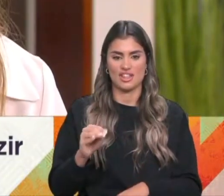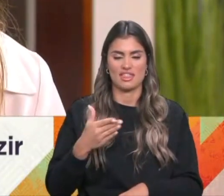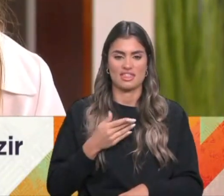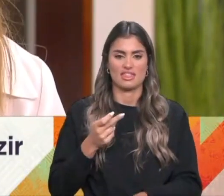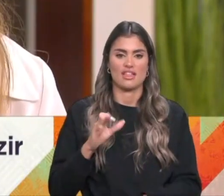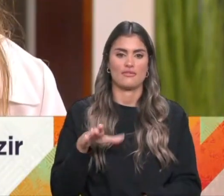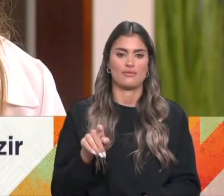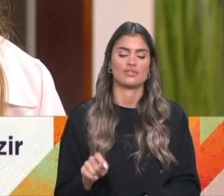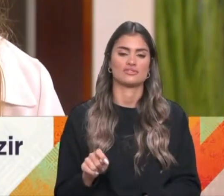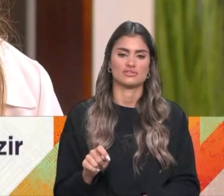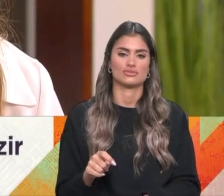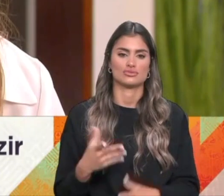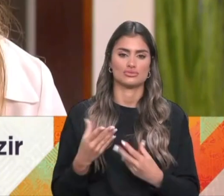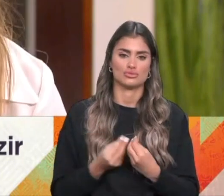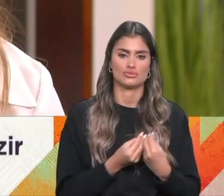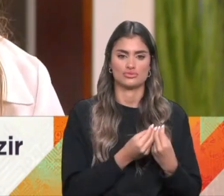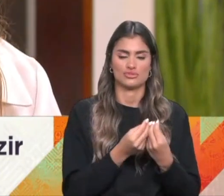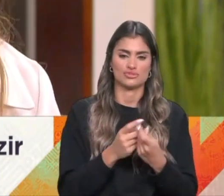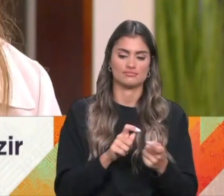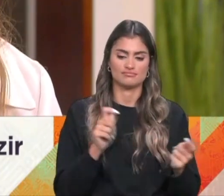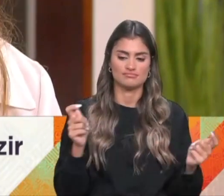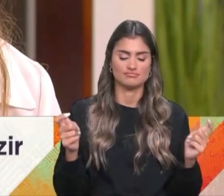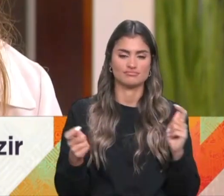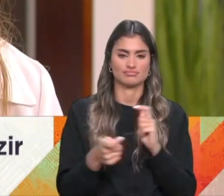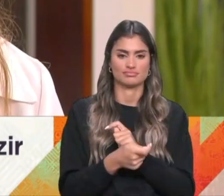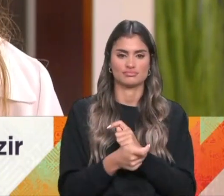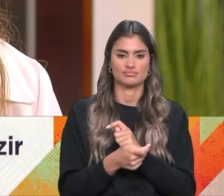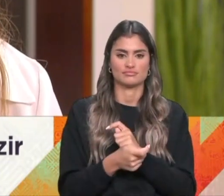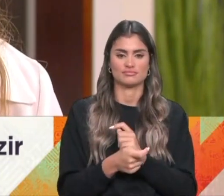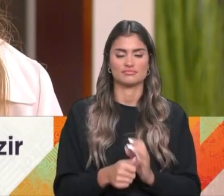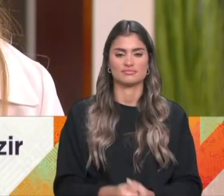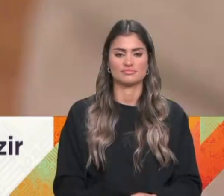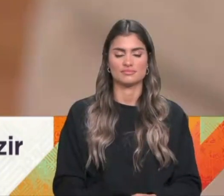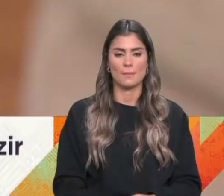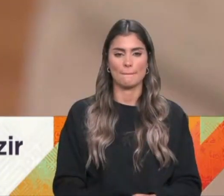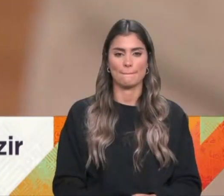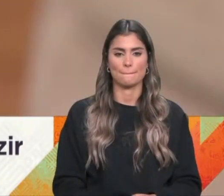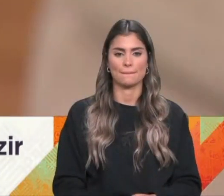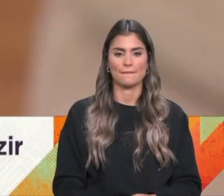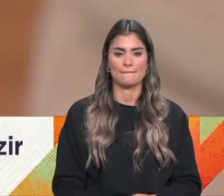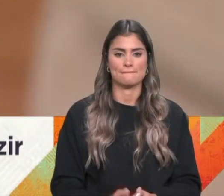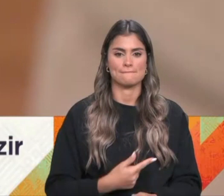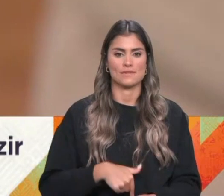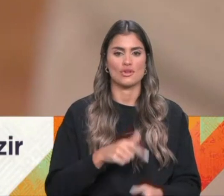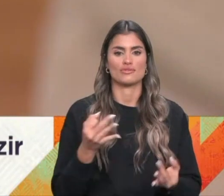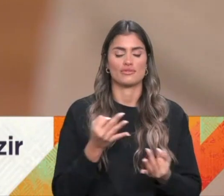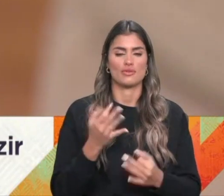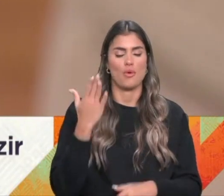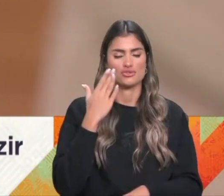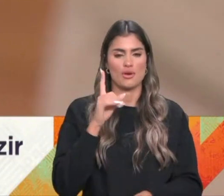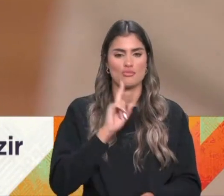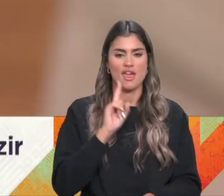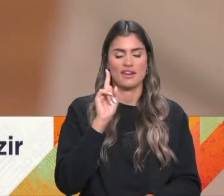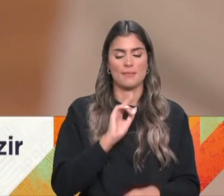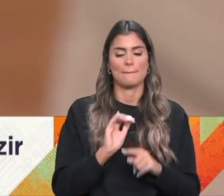também esta revolta que vamos falar aqui hoje. E, portanto, nós, de facto, vivemos. Mas eu acho que a mulher minhota, no seu